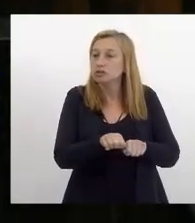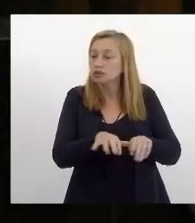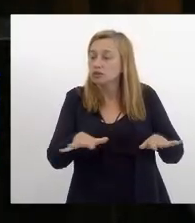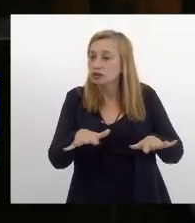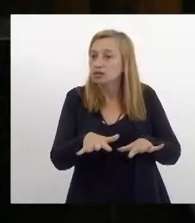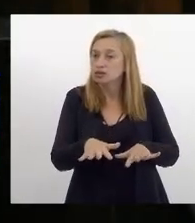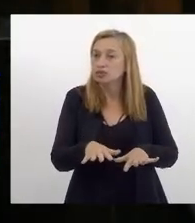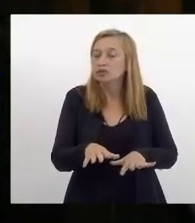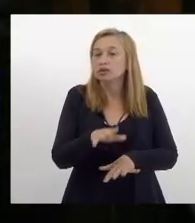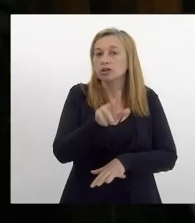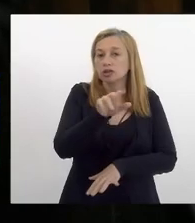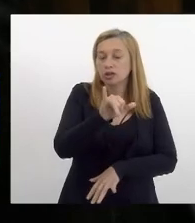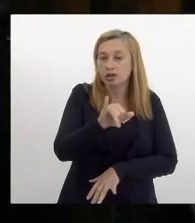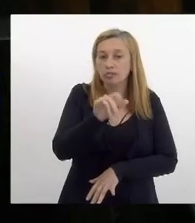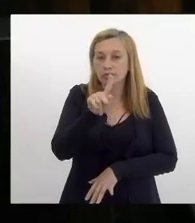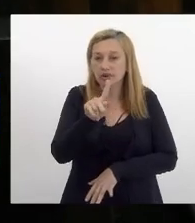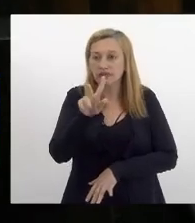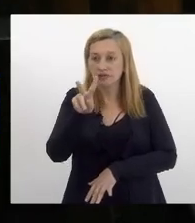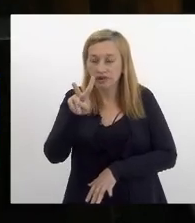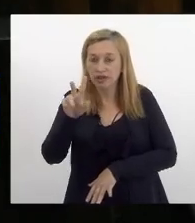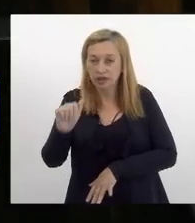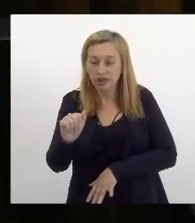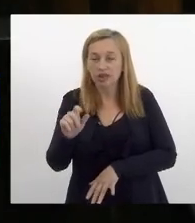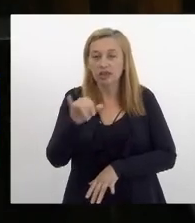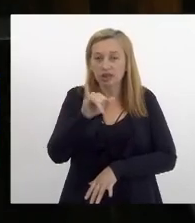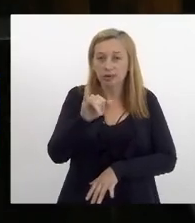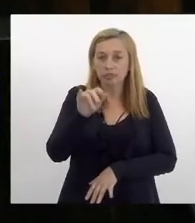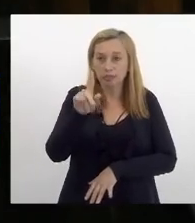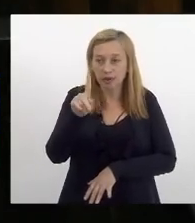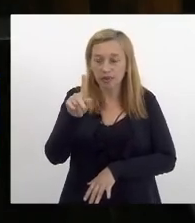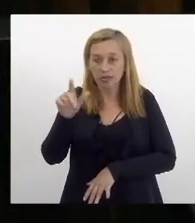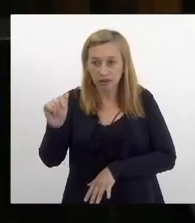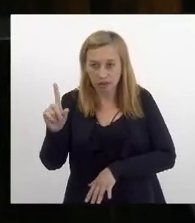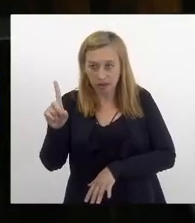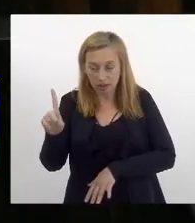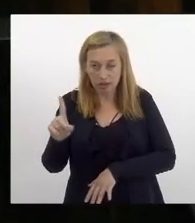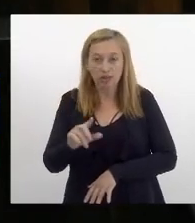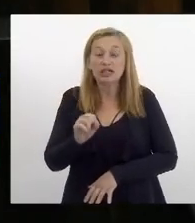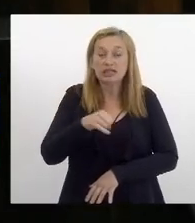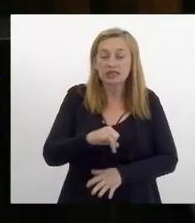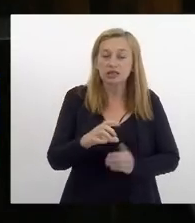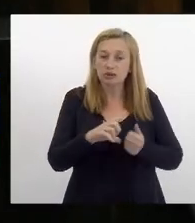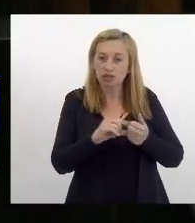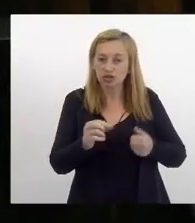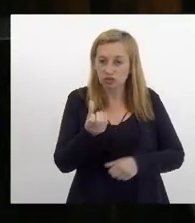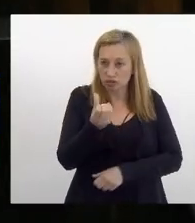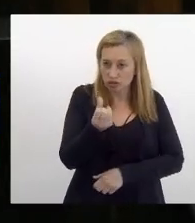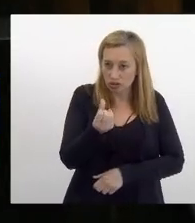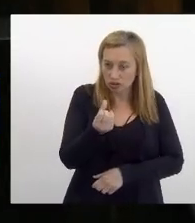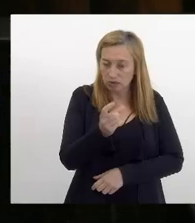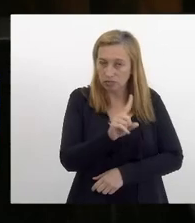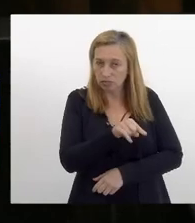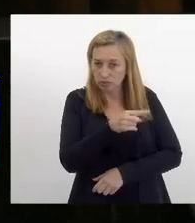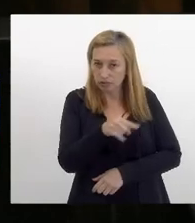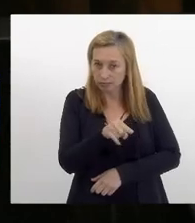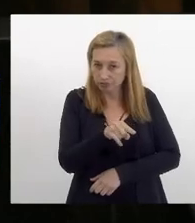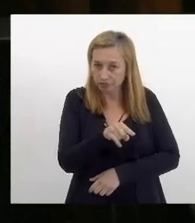para o IPVA e para o ITD ora se o artigo 6 foi vetado